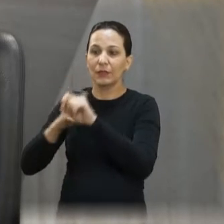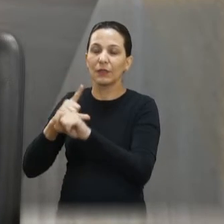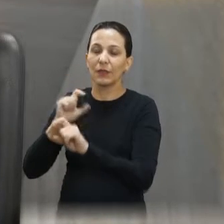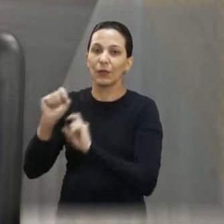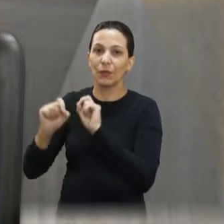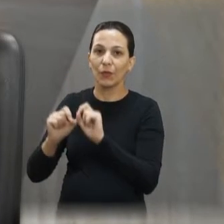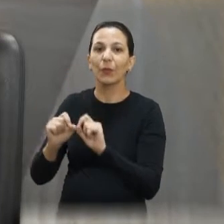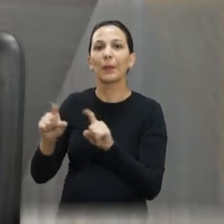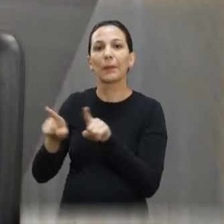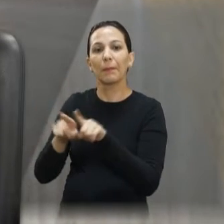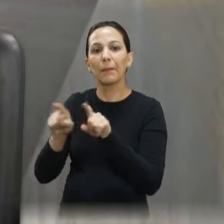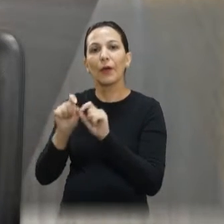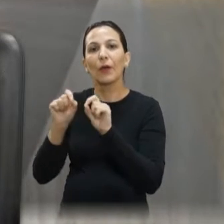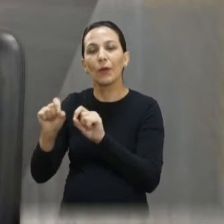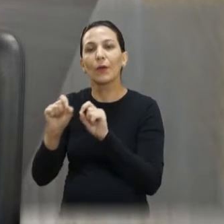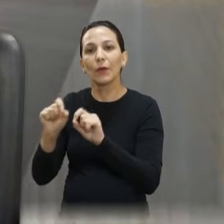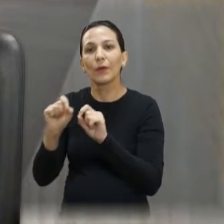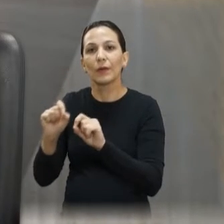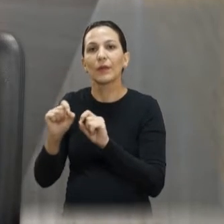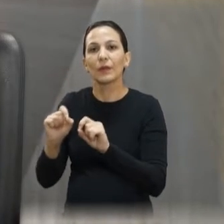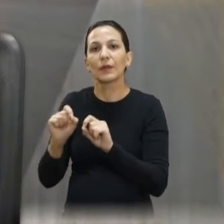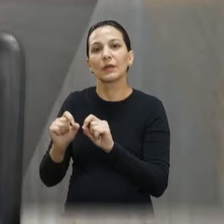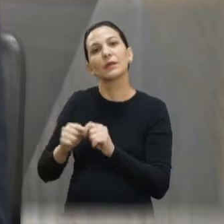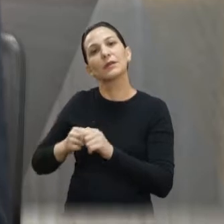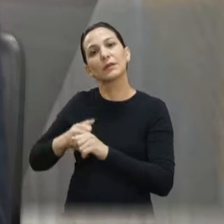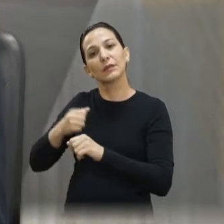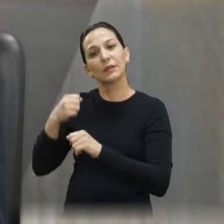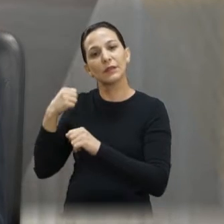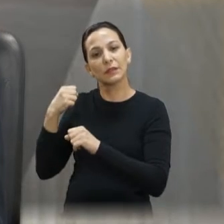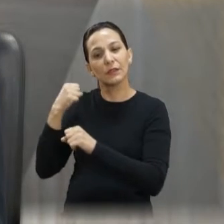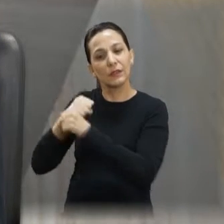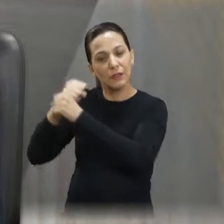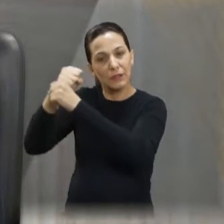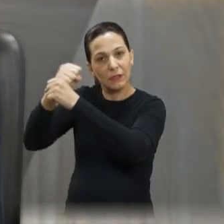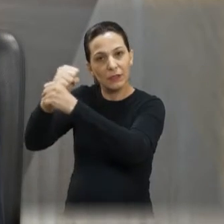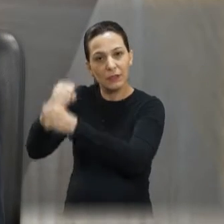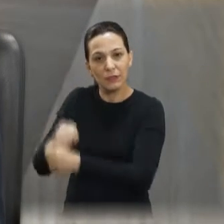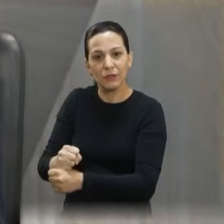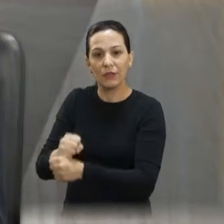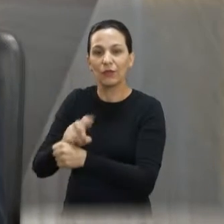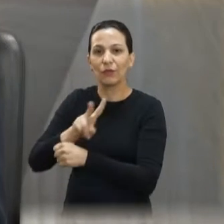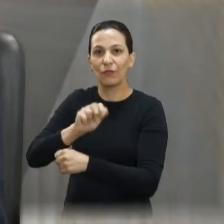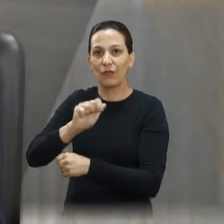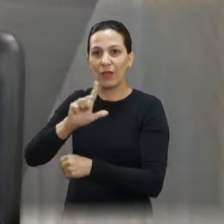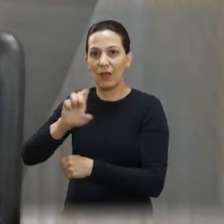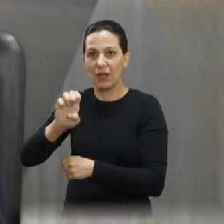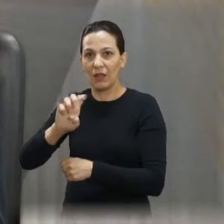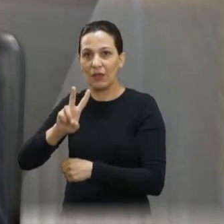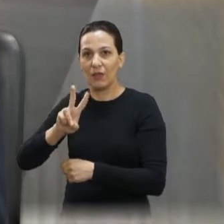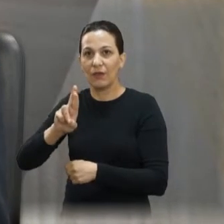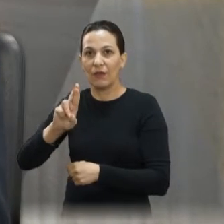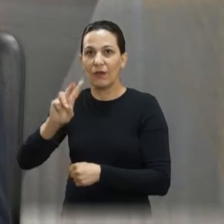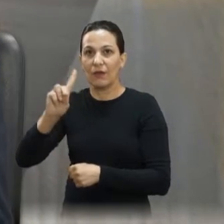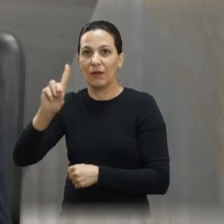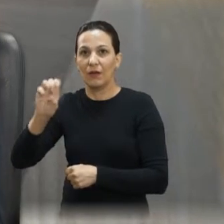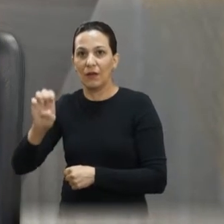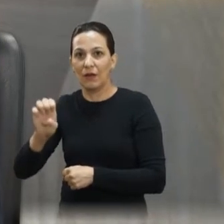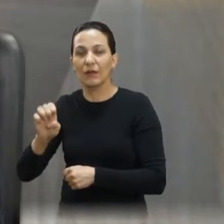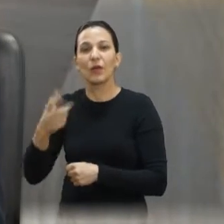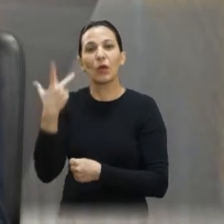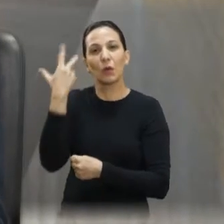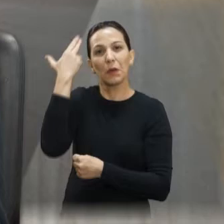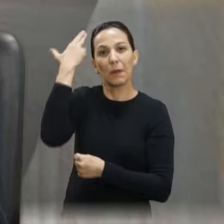também fazemos aí, todos os anos também, fizemos o ano passado no Vale Verde, com trabalho social, corte de cabelo,